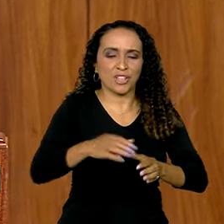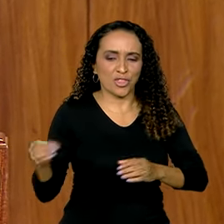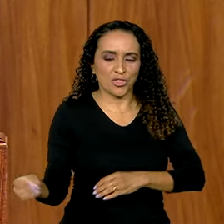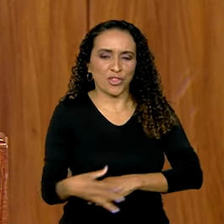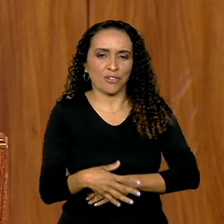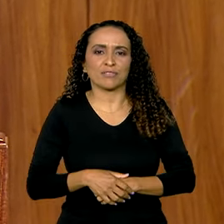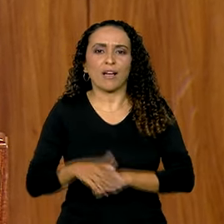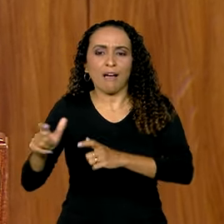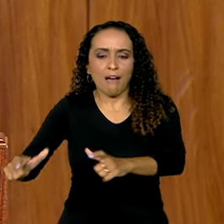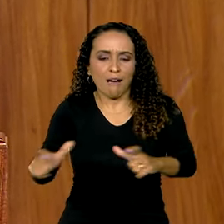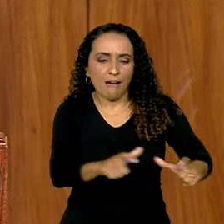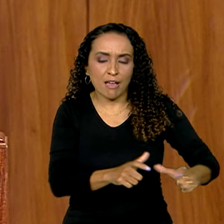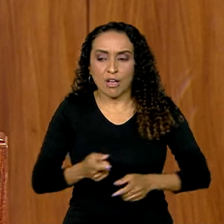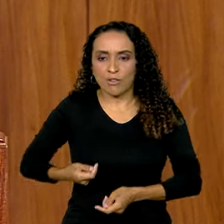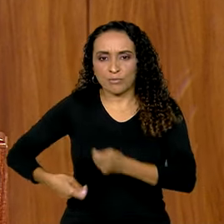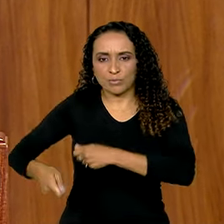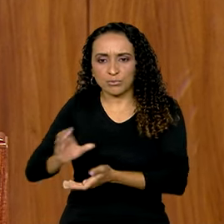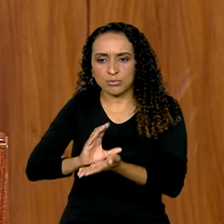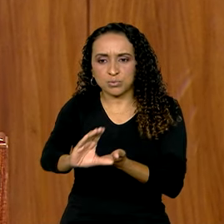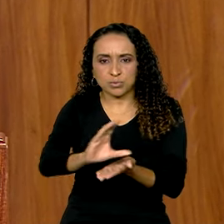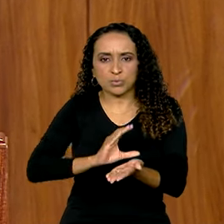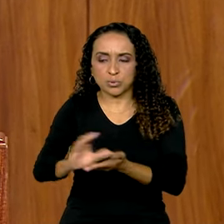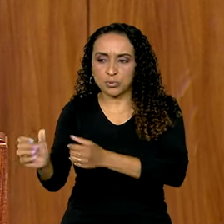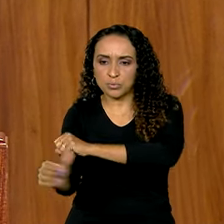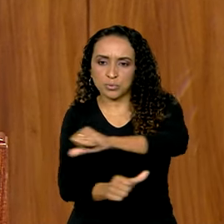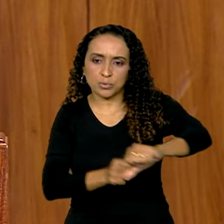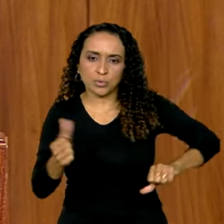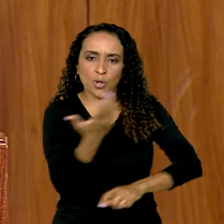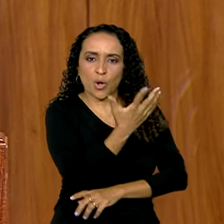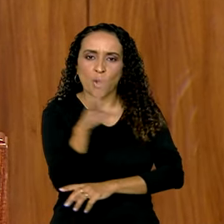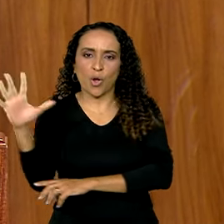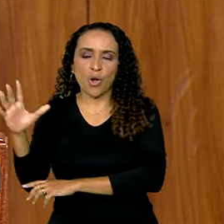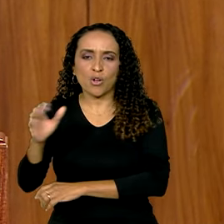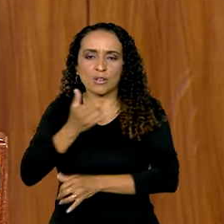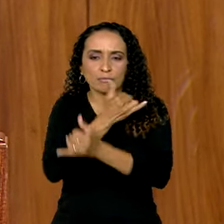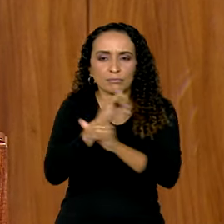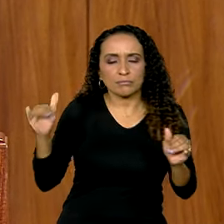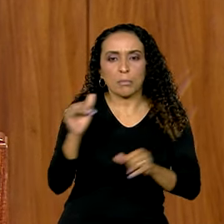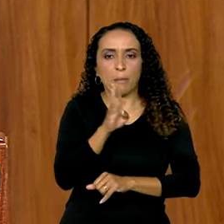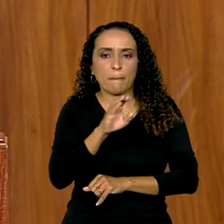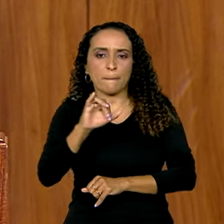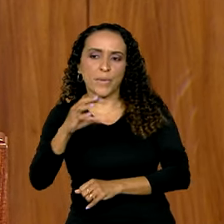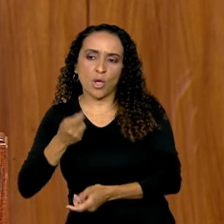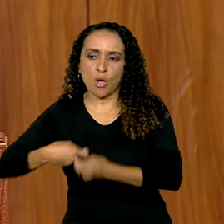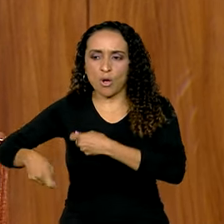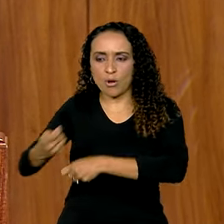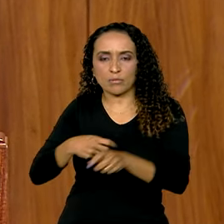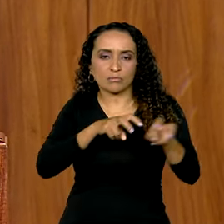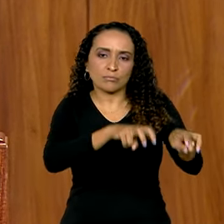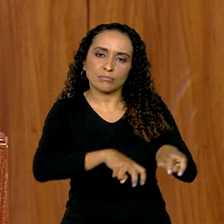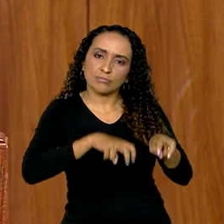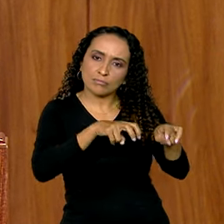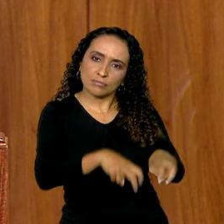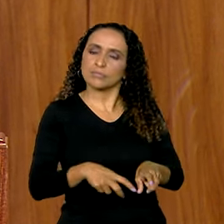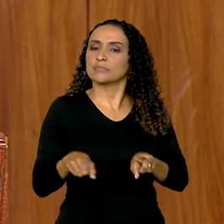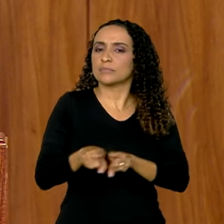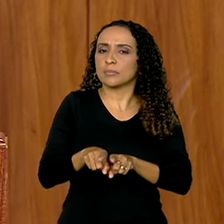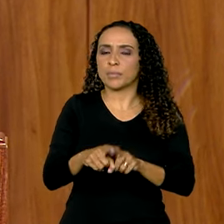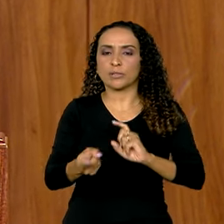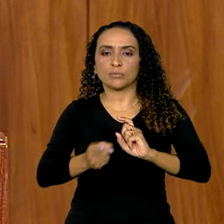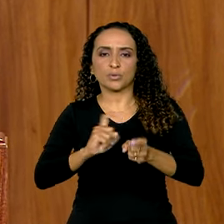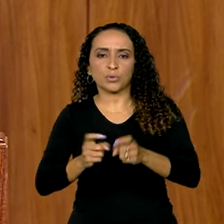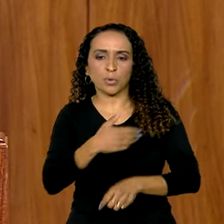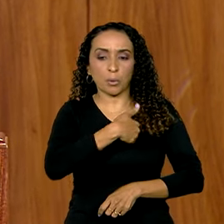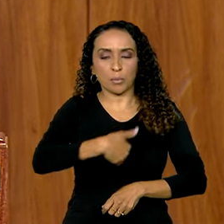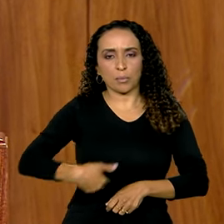Áreas como o financiamento da transição ecológica e energética, bioeconomia, agricultura, administração